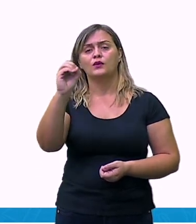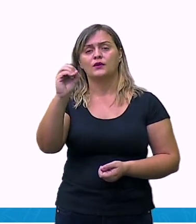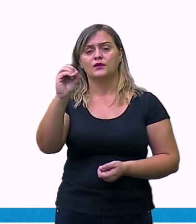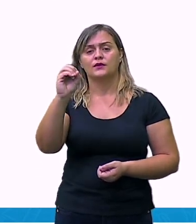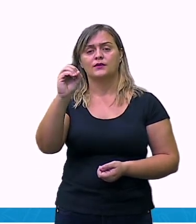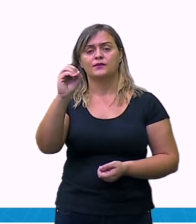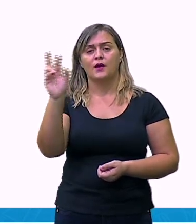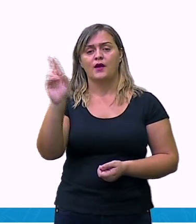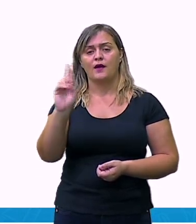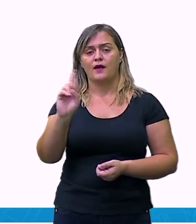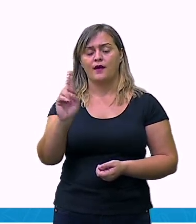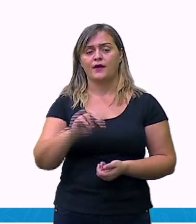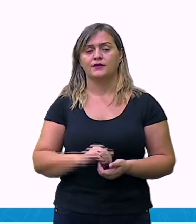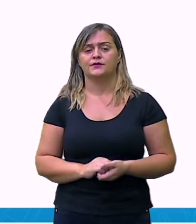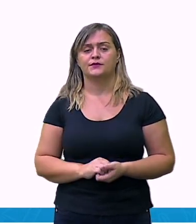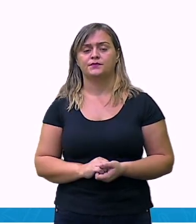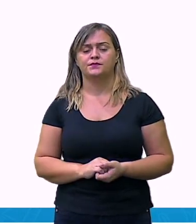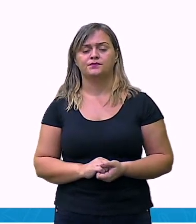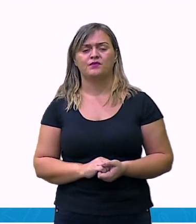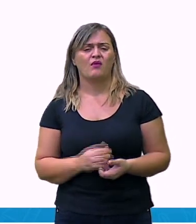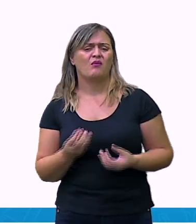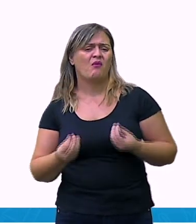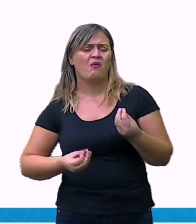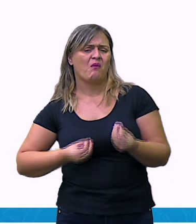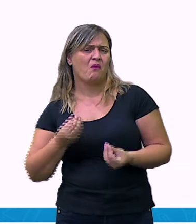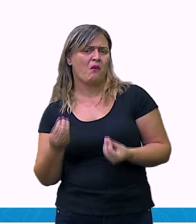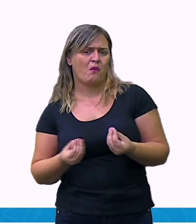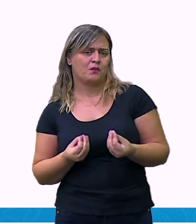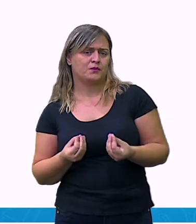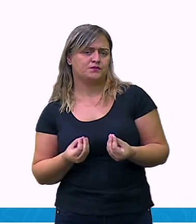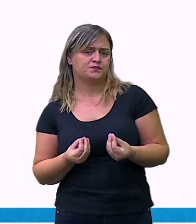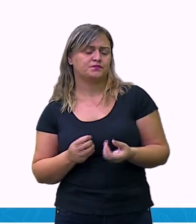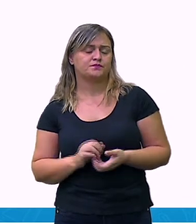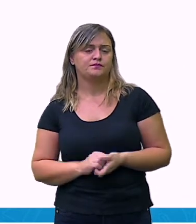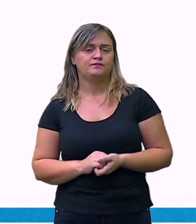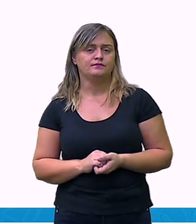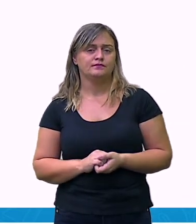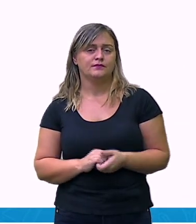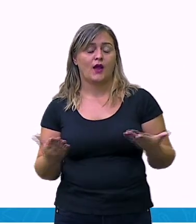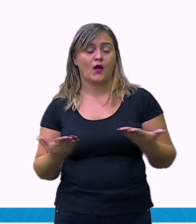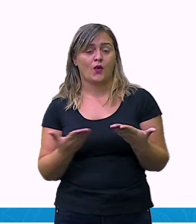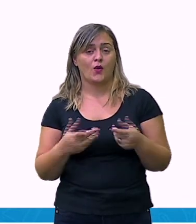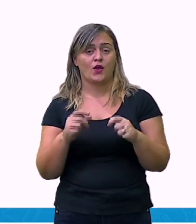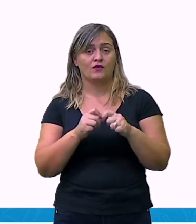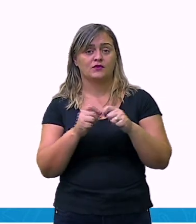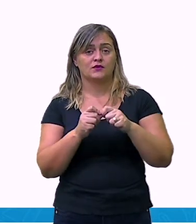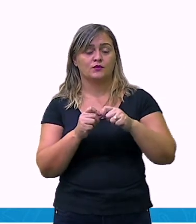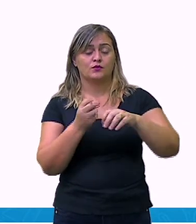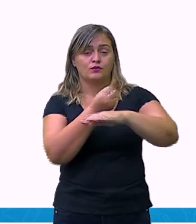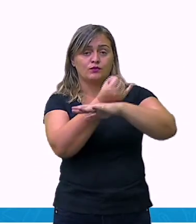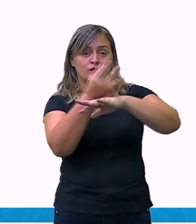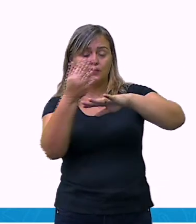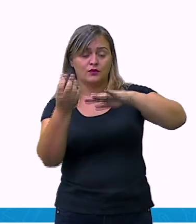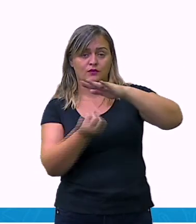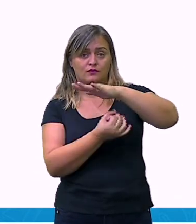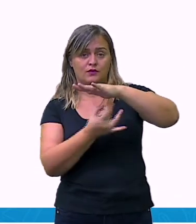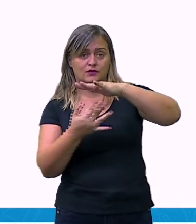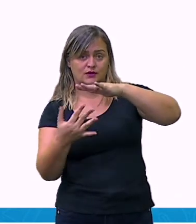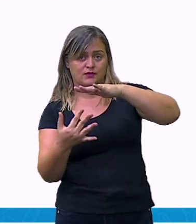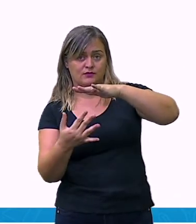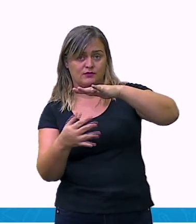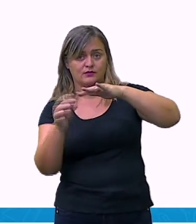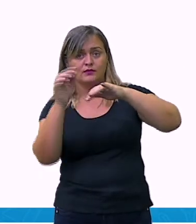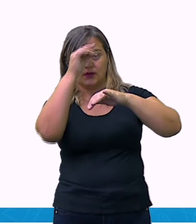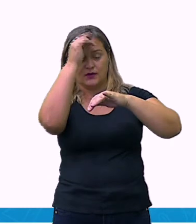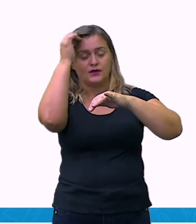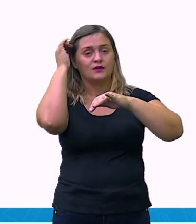minha fração. O que representa esse dez por cento aqui? Não é dez centésimos? dez sobre cem? Primeira